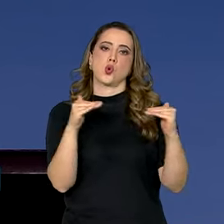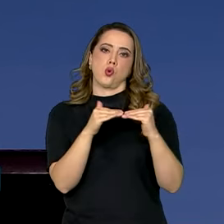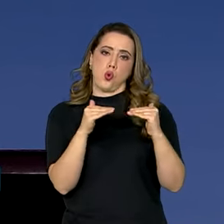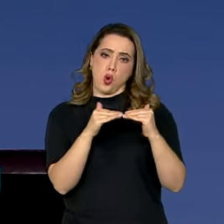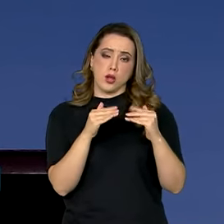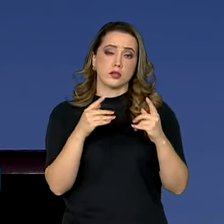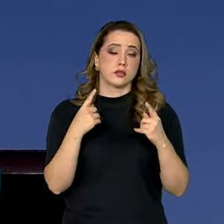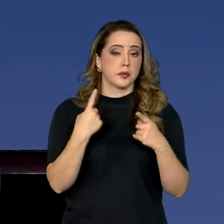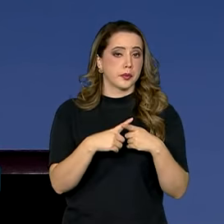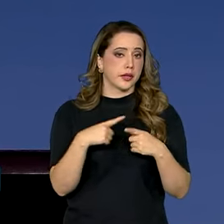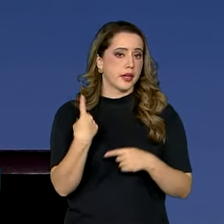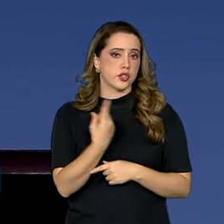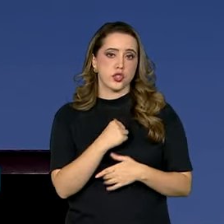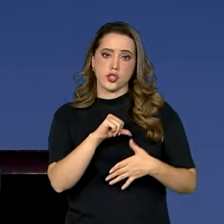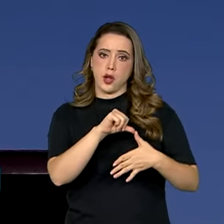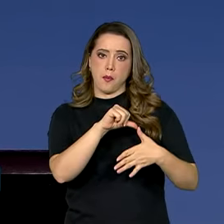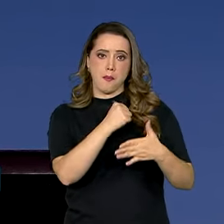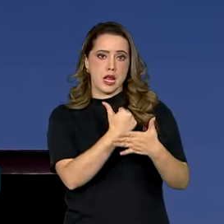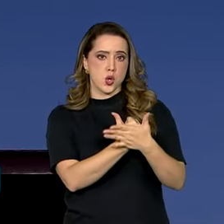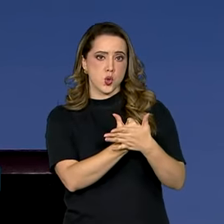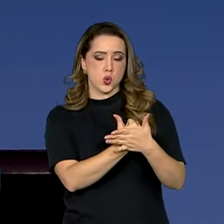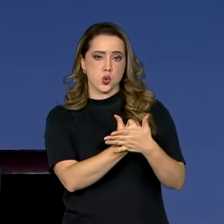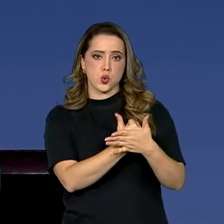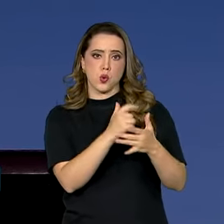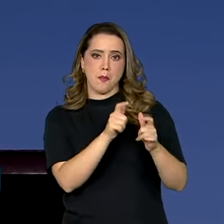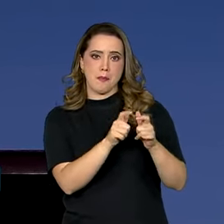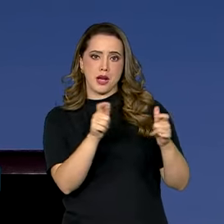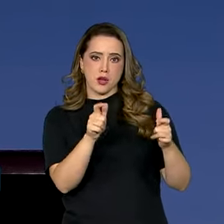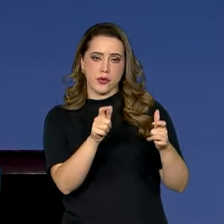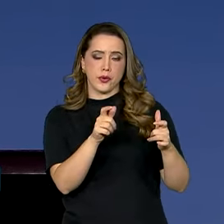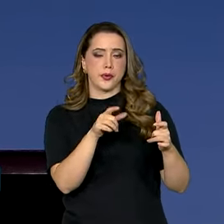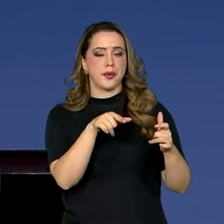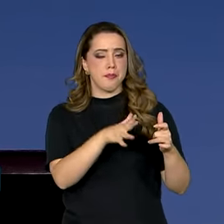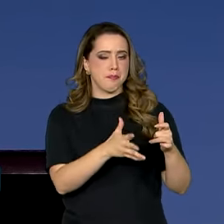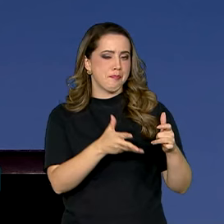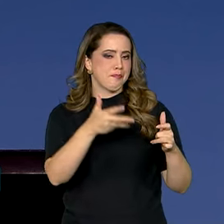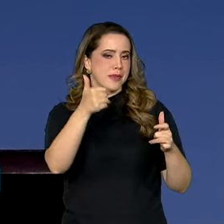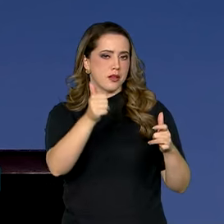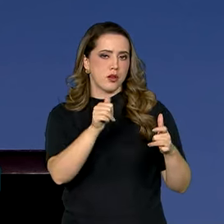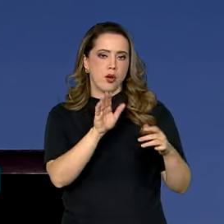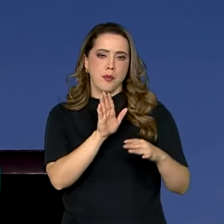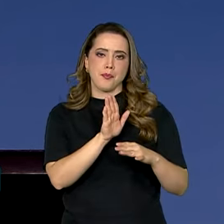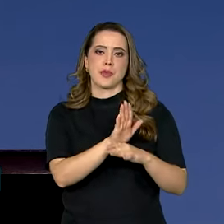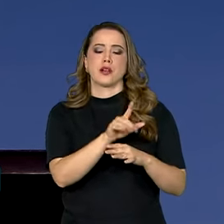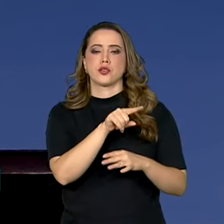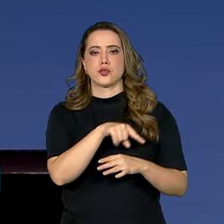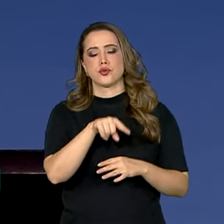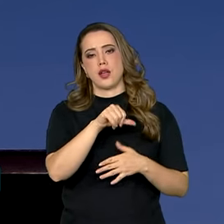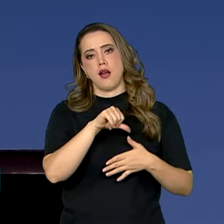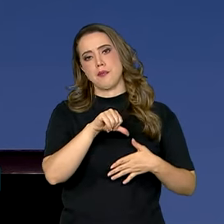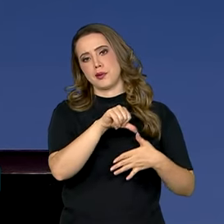um Mercosul maior e melhor para beneficiar a